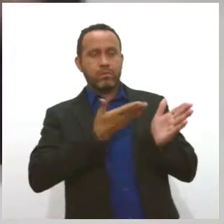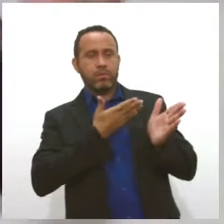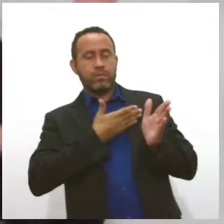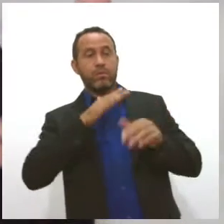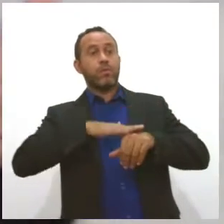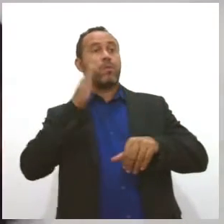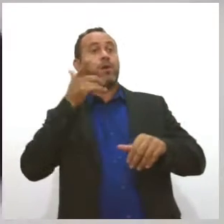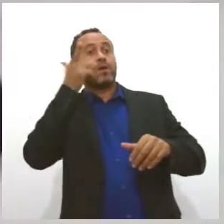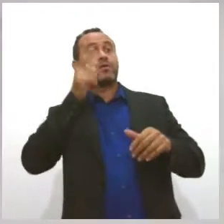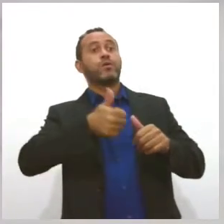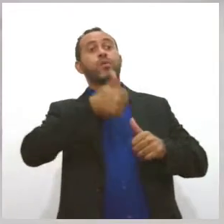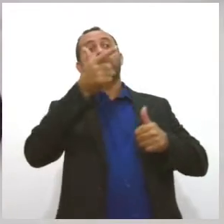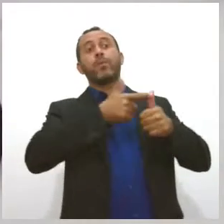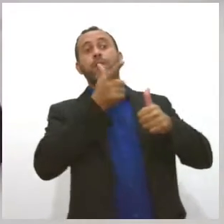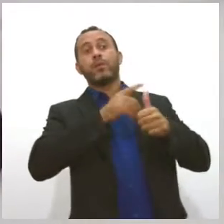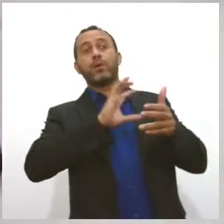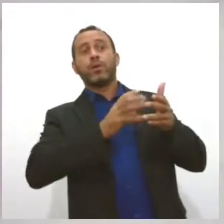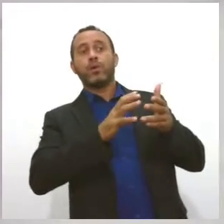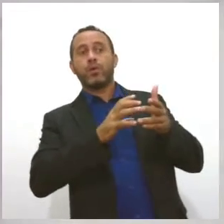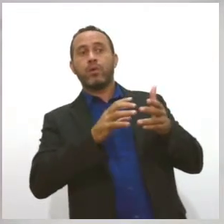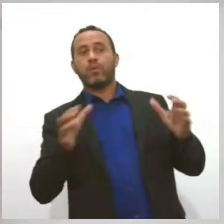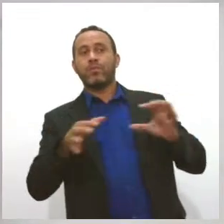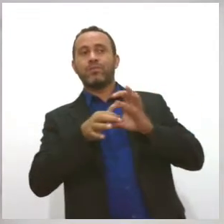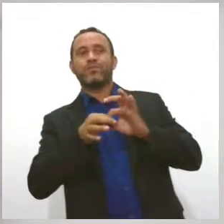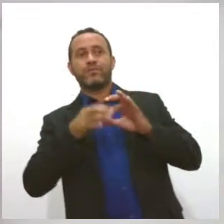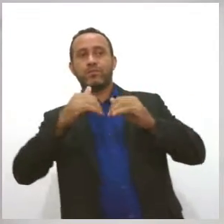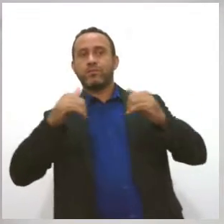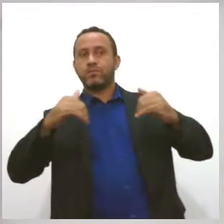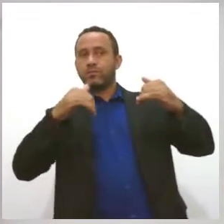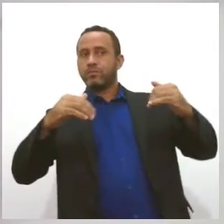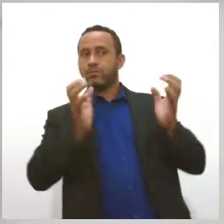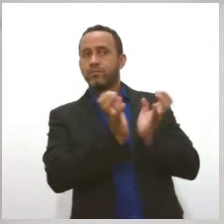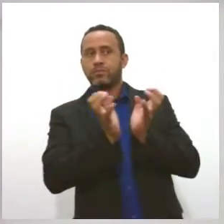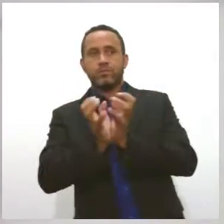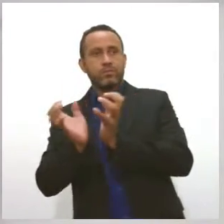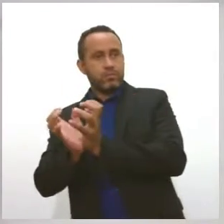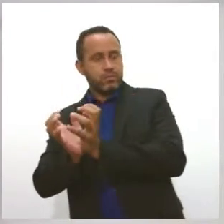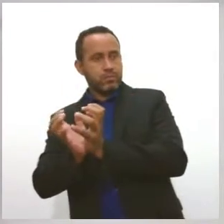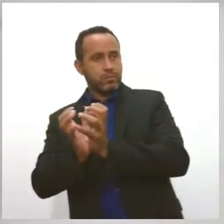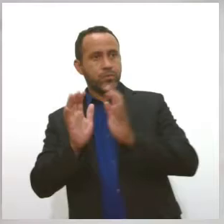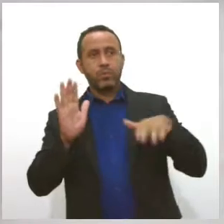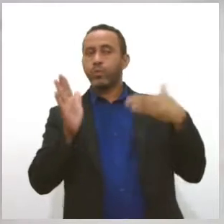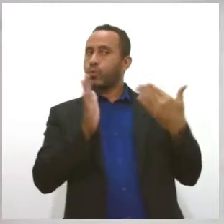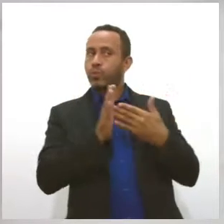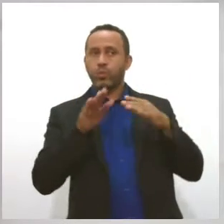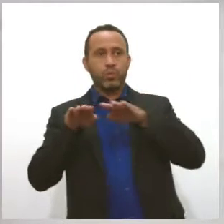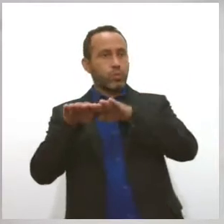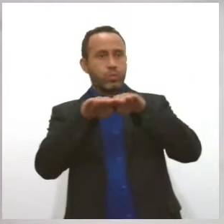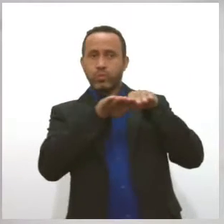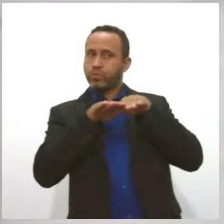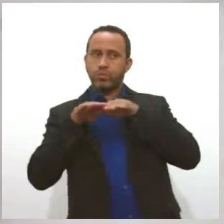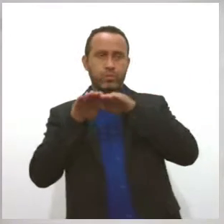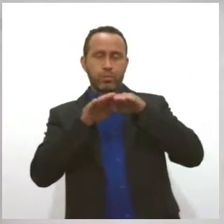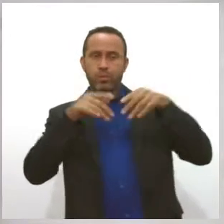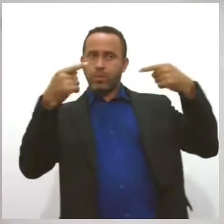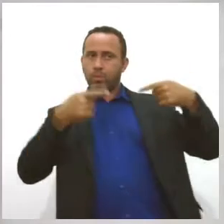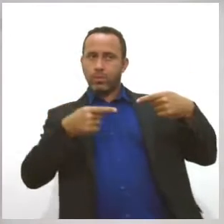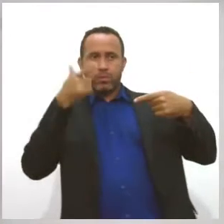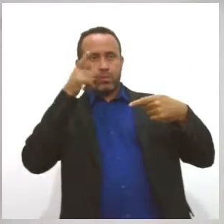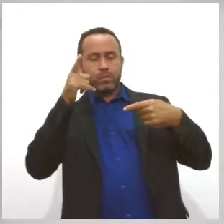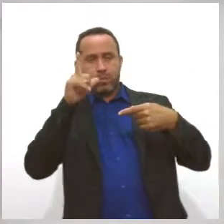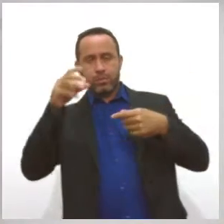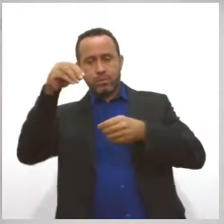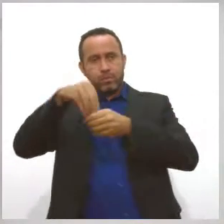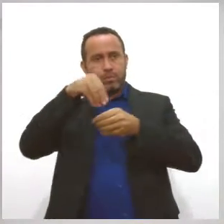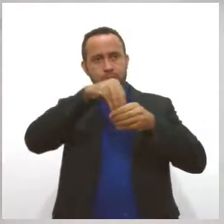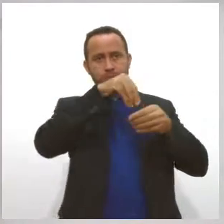exemplo, de outro partido, porque não há coligação. Então, ele está concorrendo aí com todos os outros partidos e também internamente, dentro